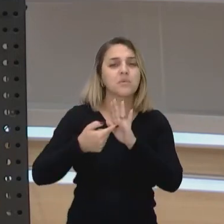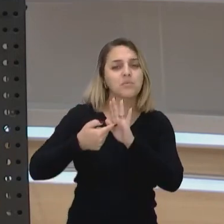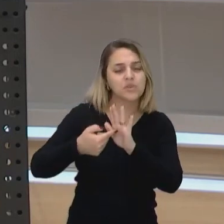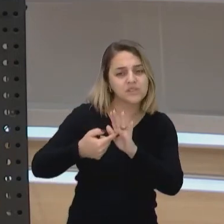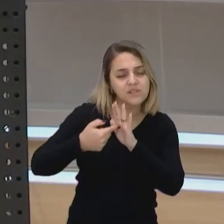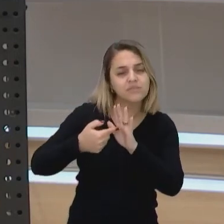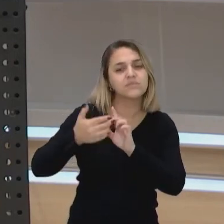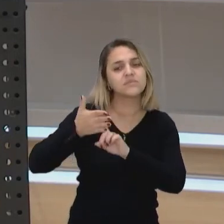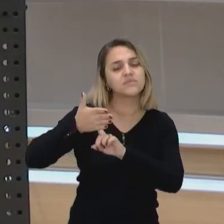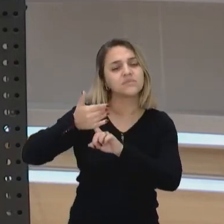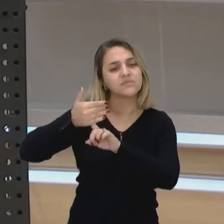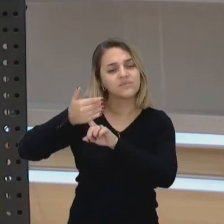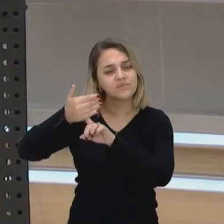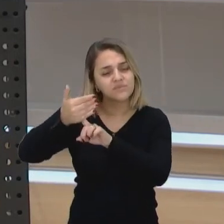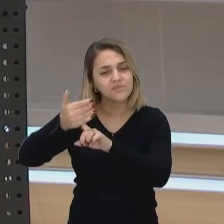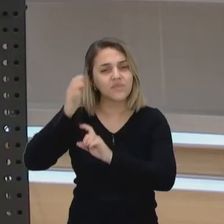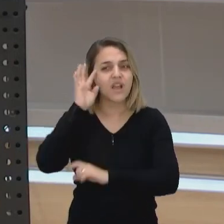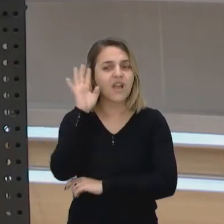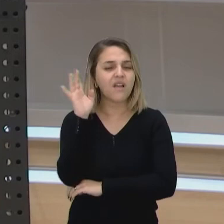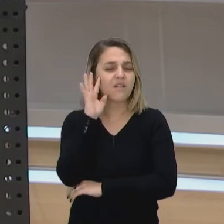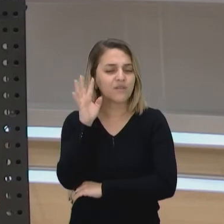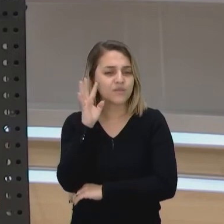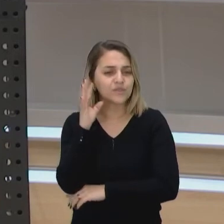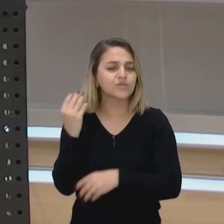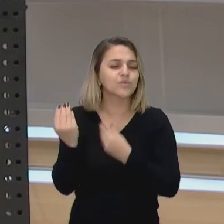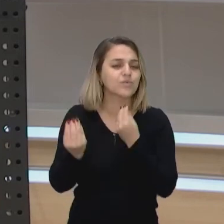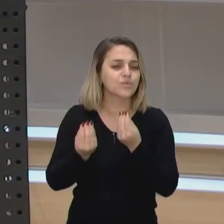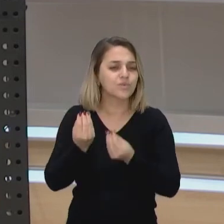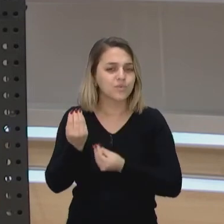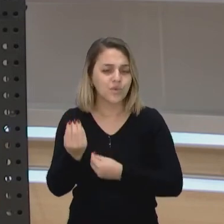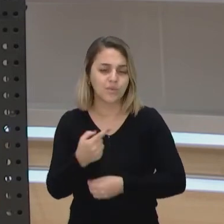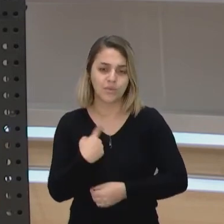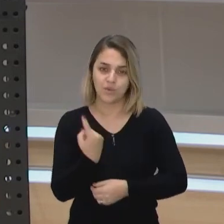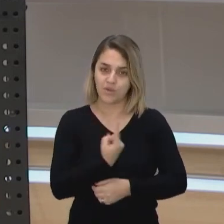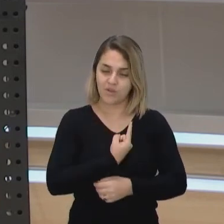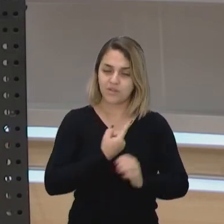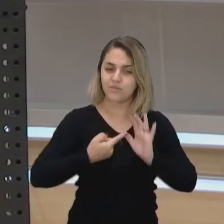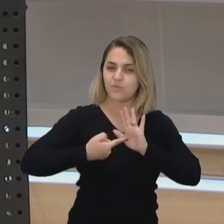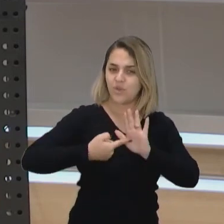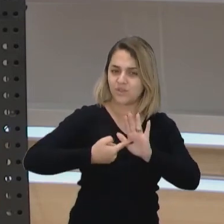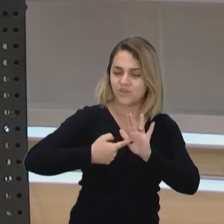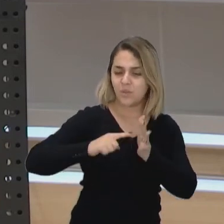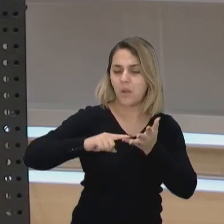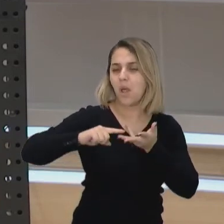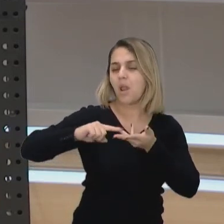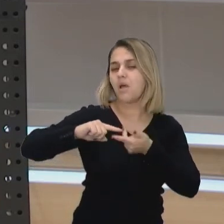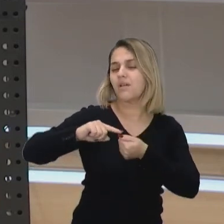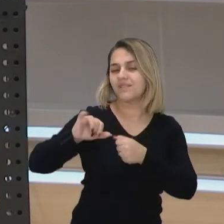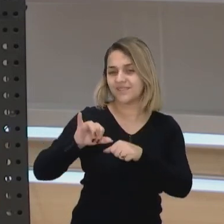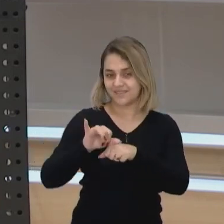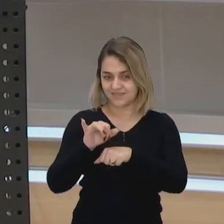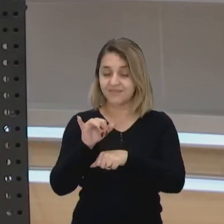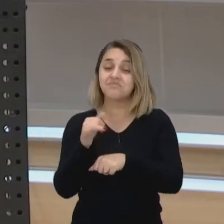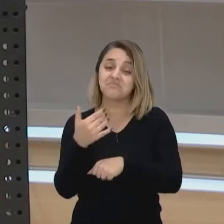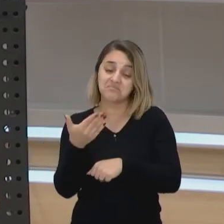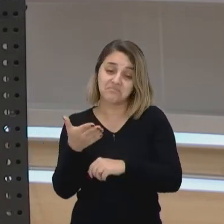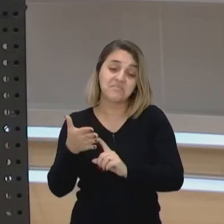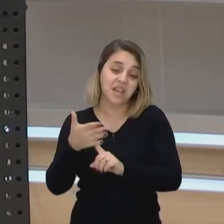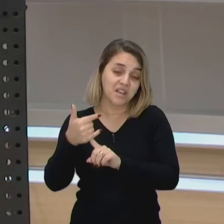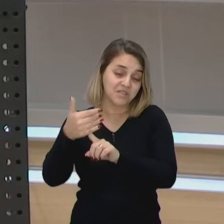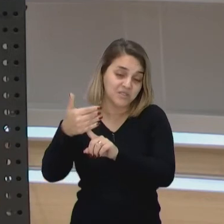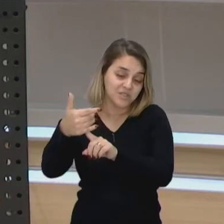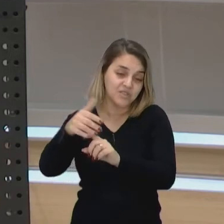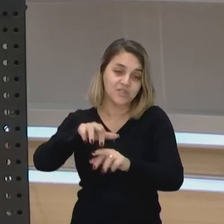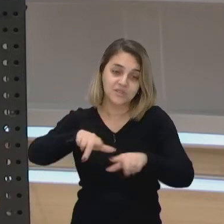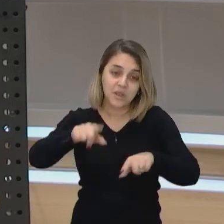tecnologia pensando aí nós mostramos aqui para vocês algumas tecnologias mas vocês aí na